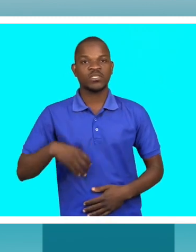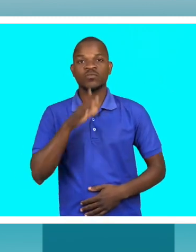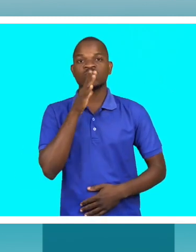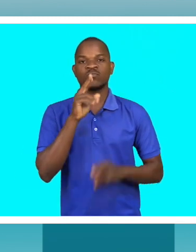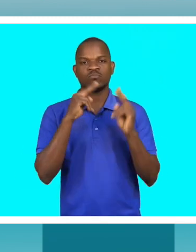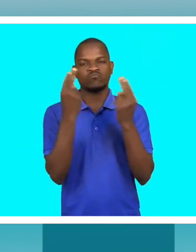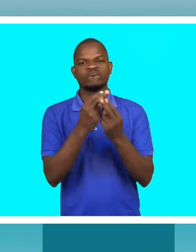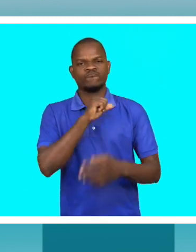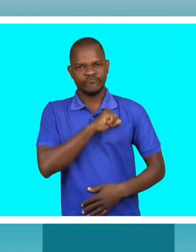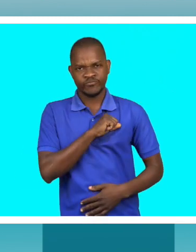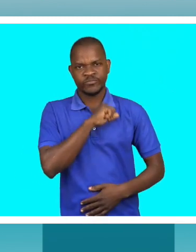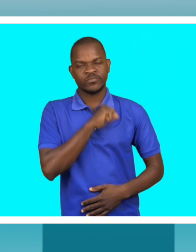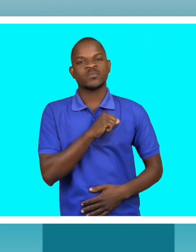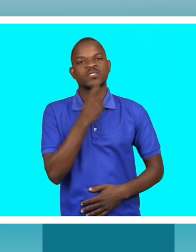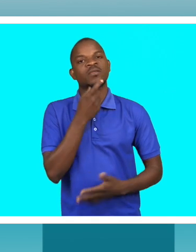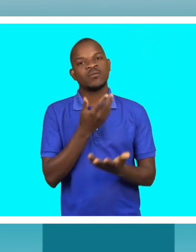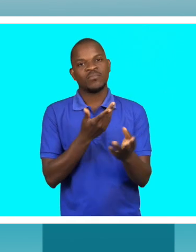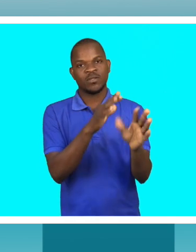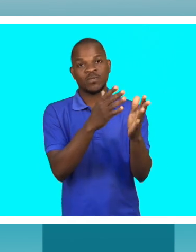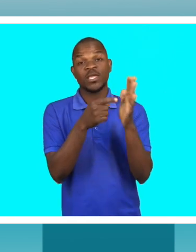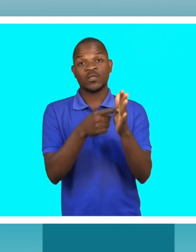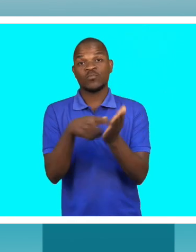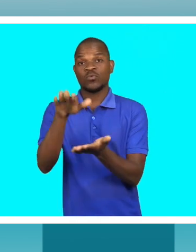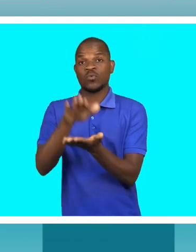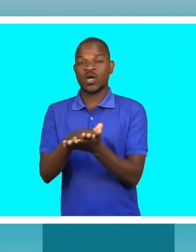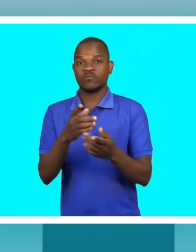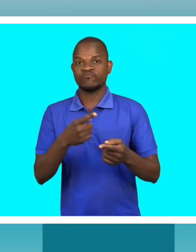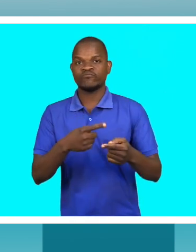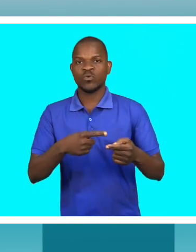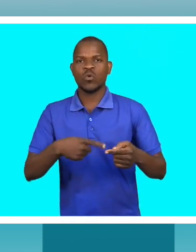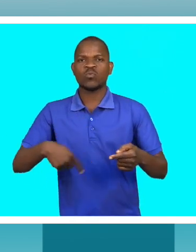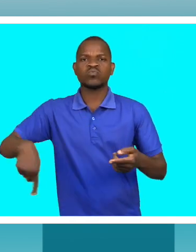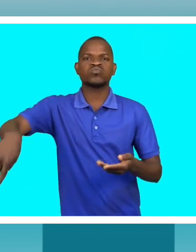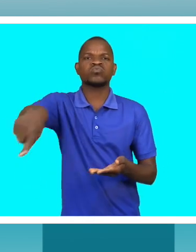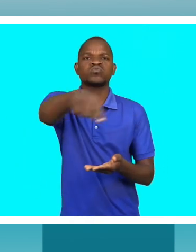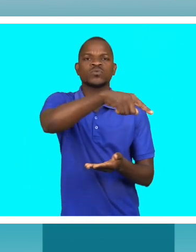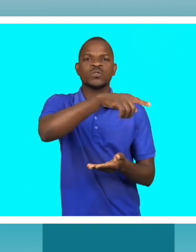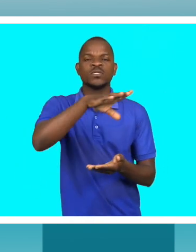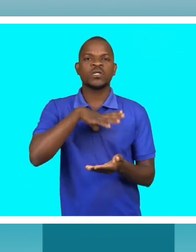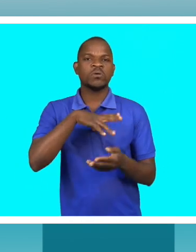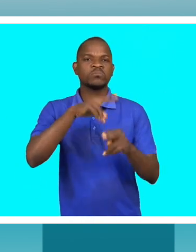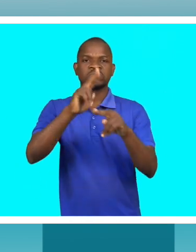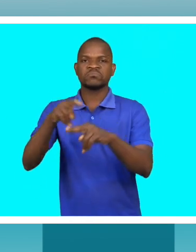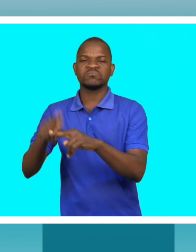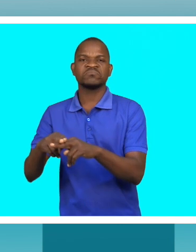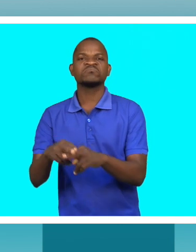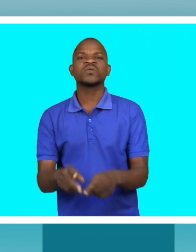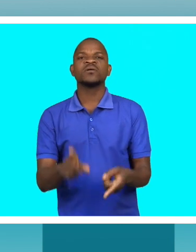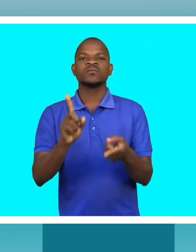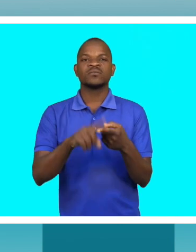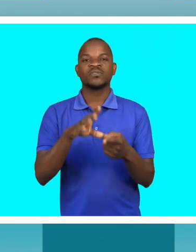muito é de louvar dar exemplo daqui na praça mesmo já temos mais bancos temos internet